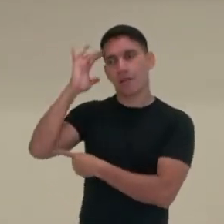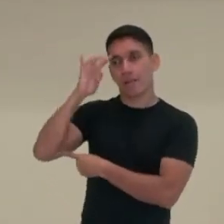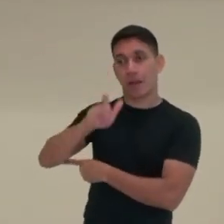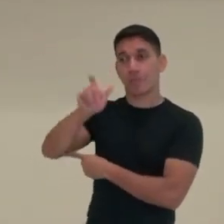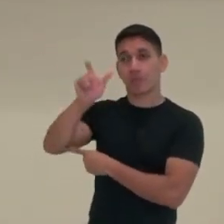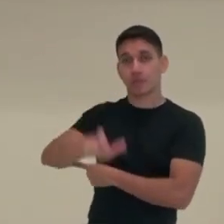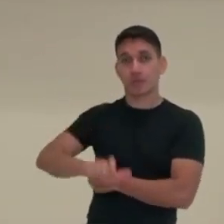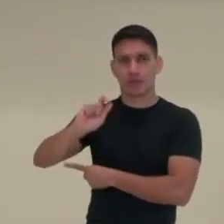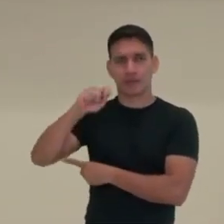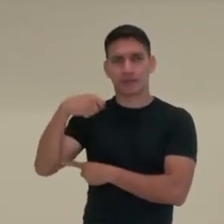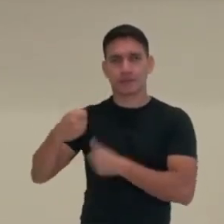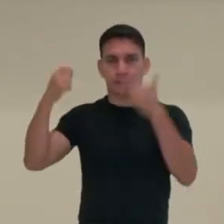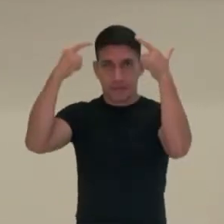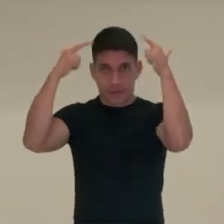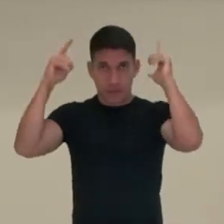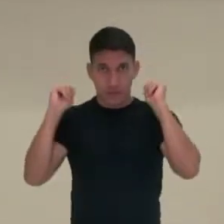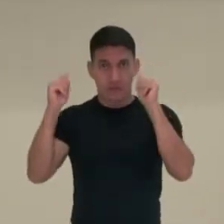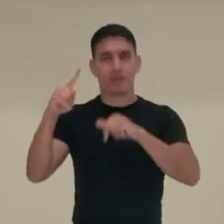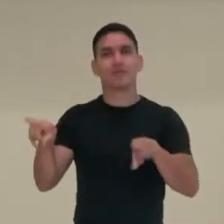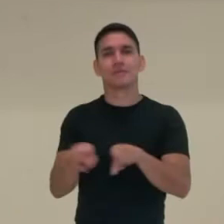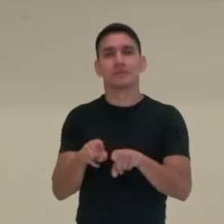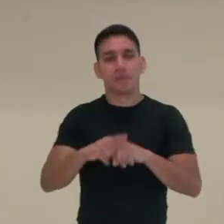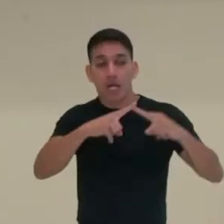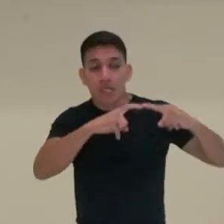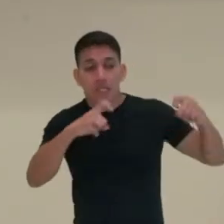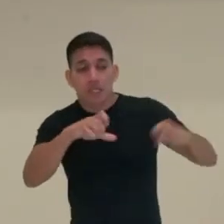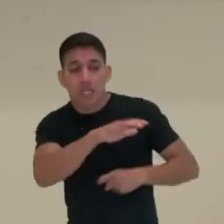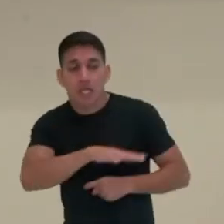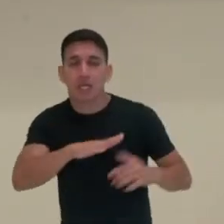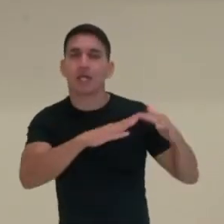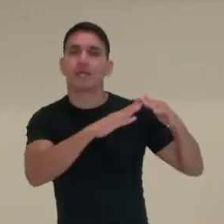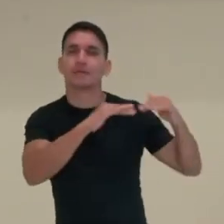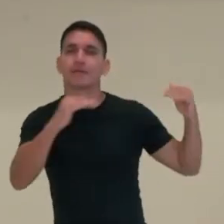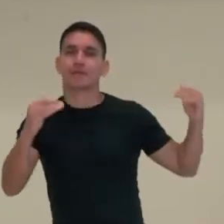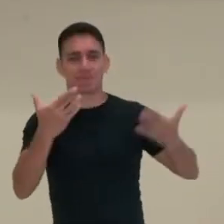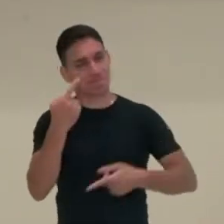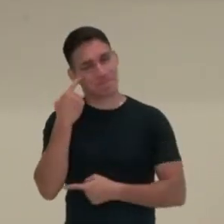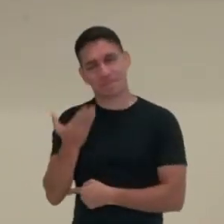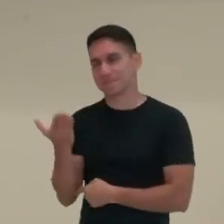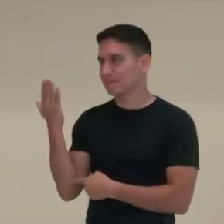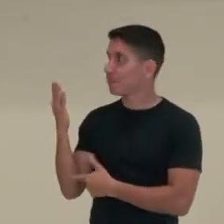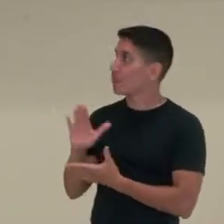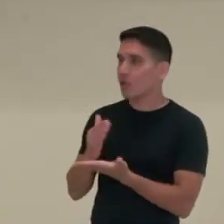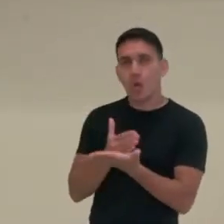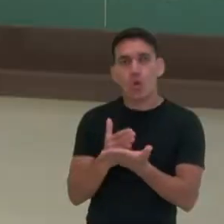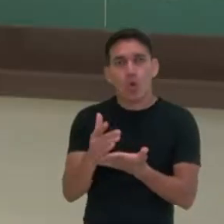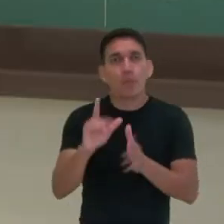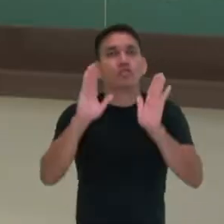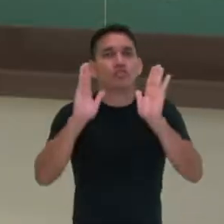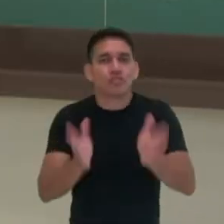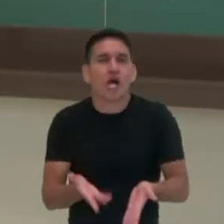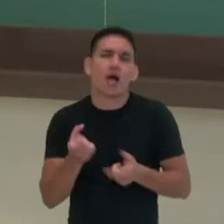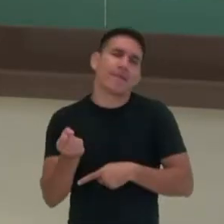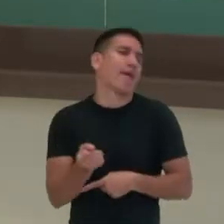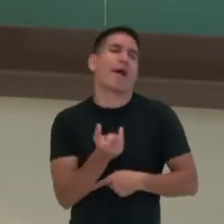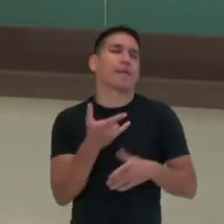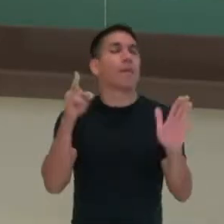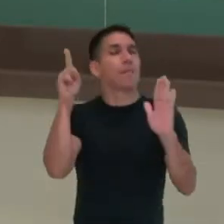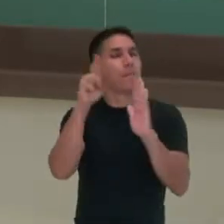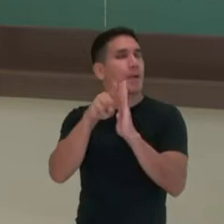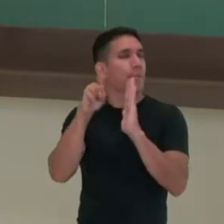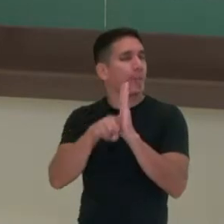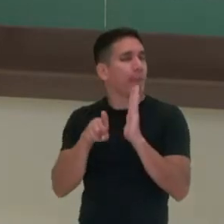Alexander Balgarten e a ciência estética. Vamos lá? Começando já com algumas